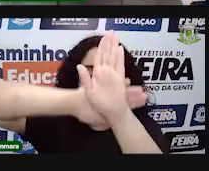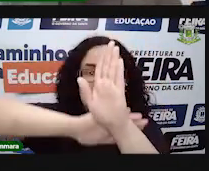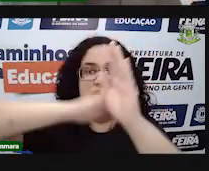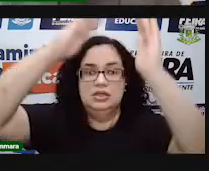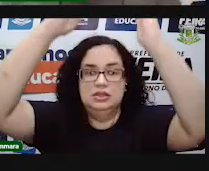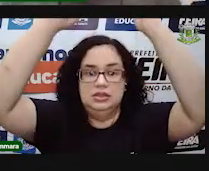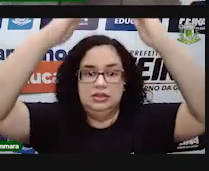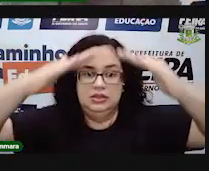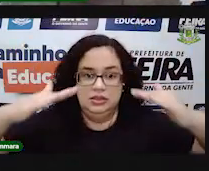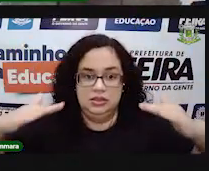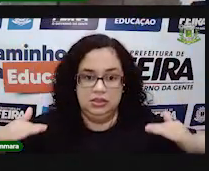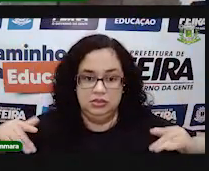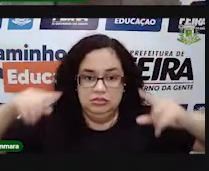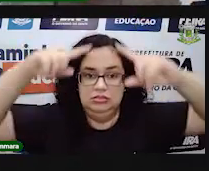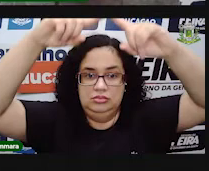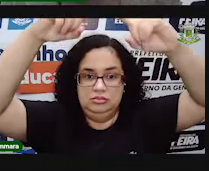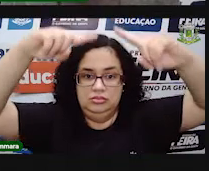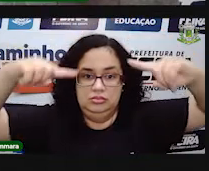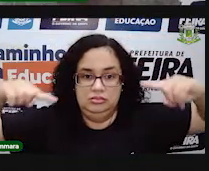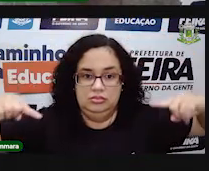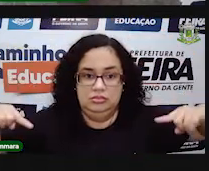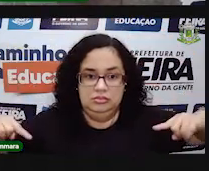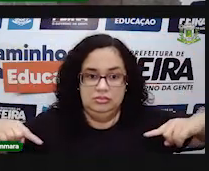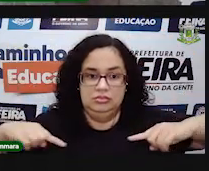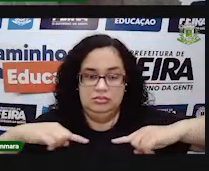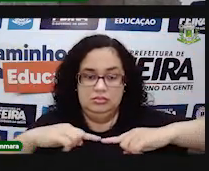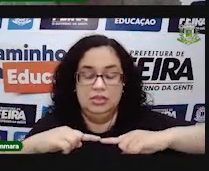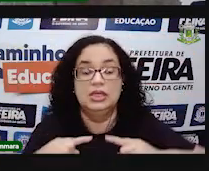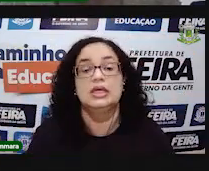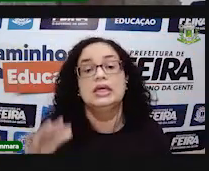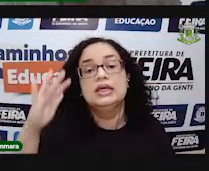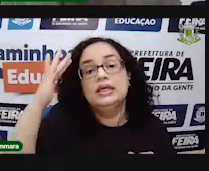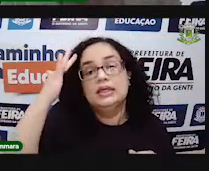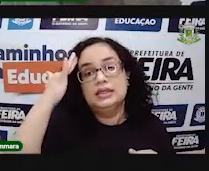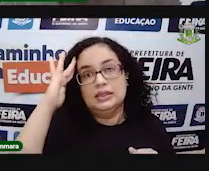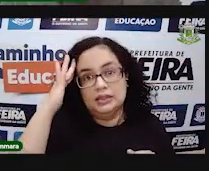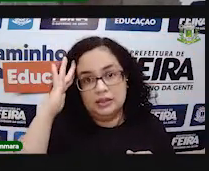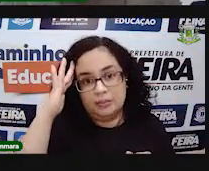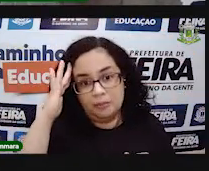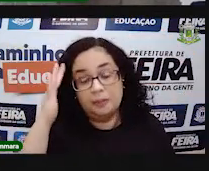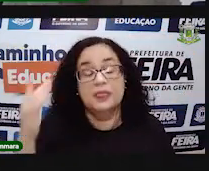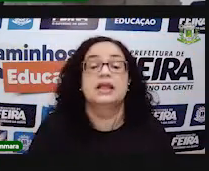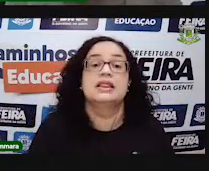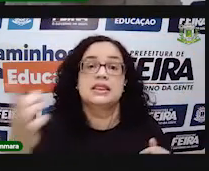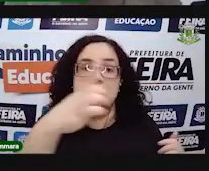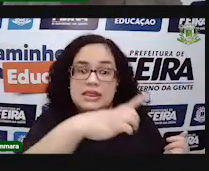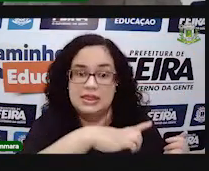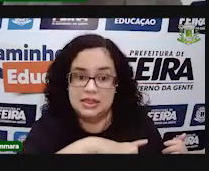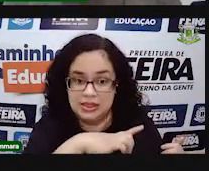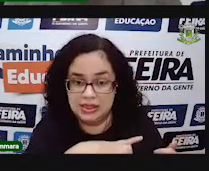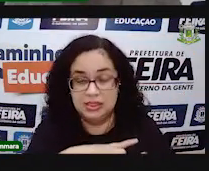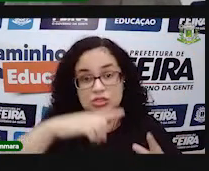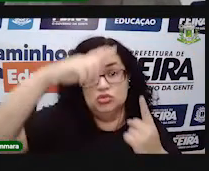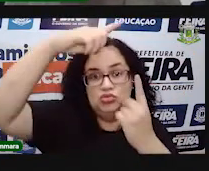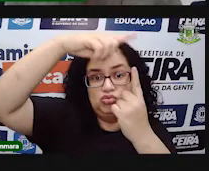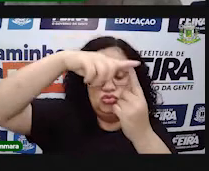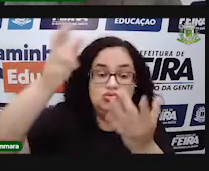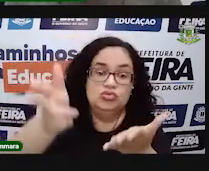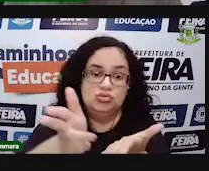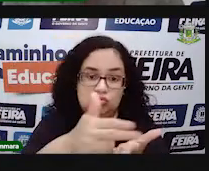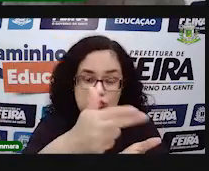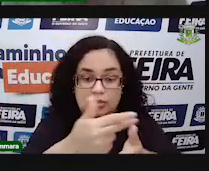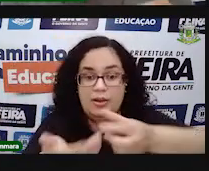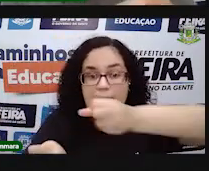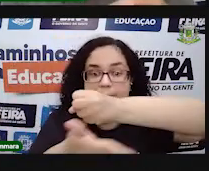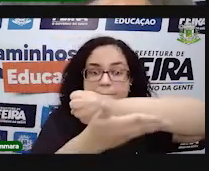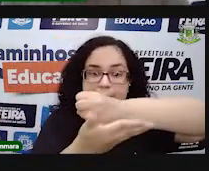As suas faces laterais são triângulos. Eu quero deixar isso bem claro para que você entenda.